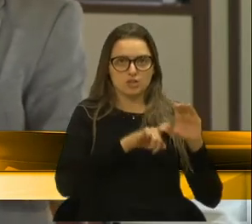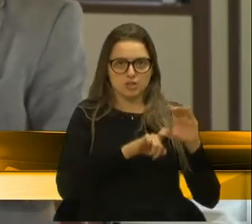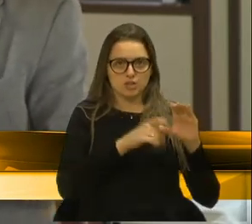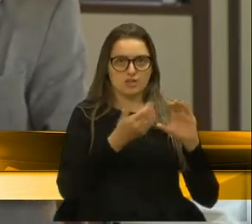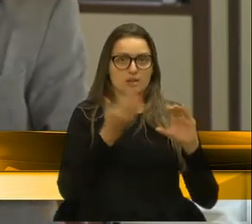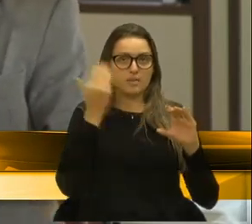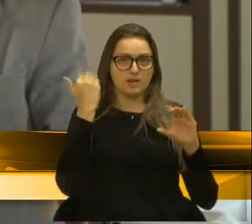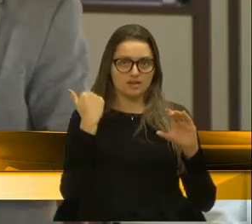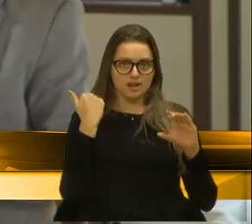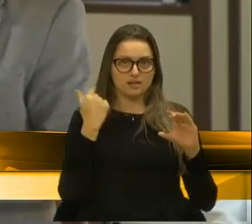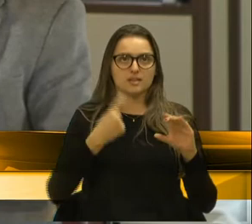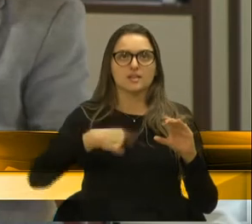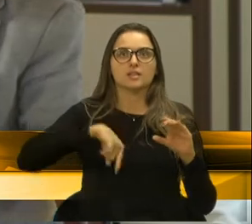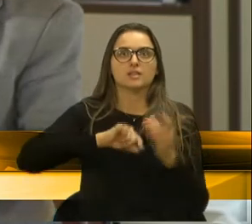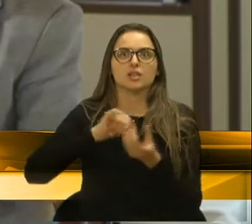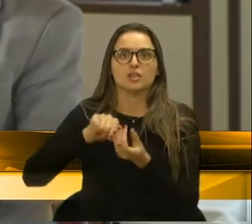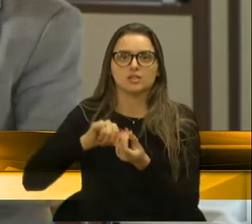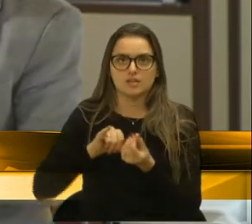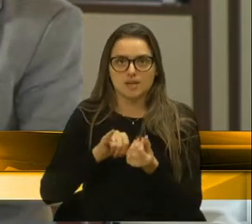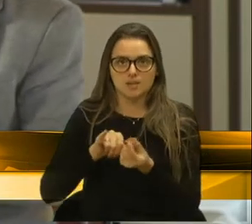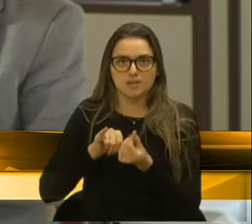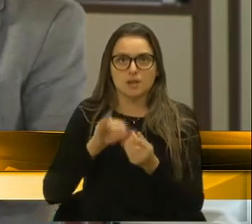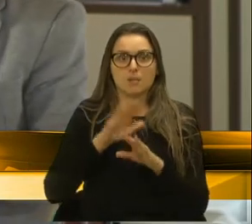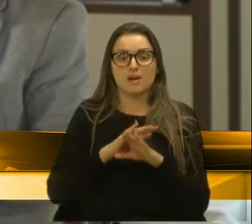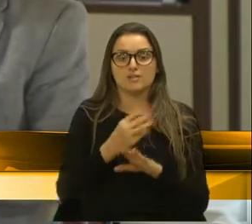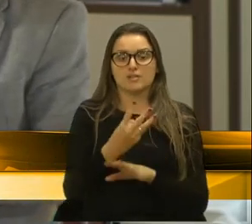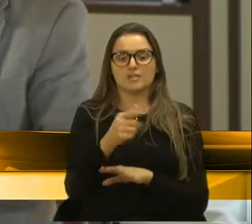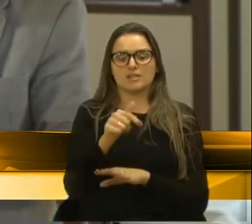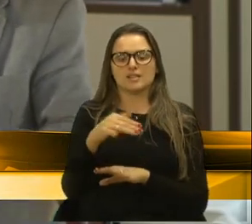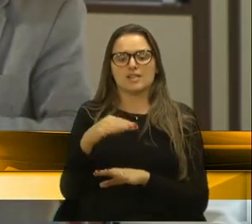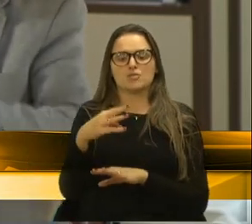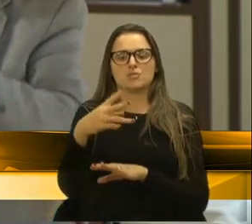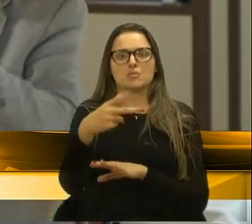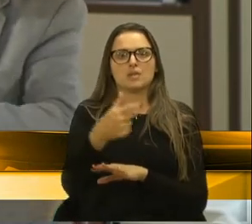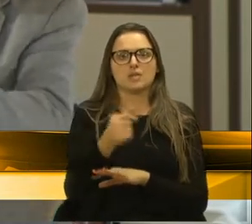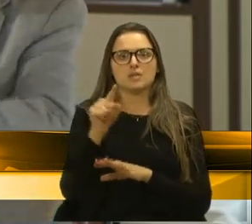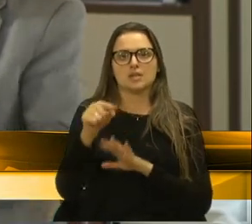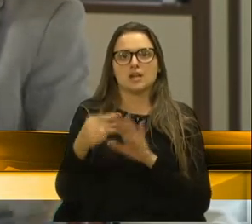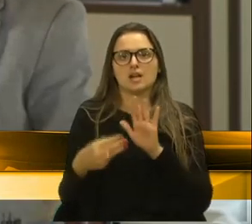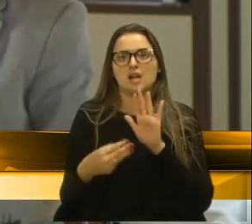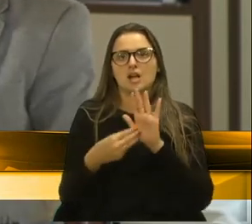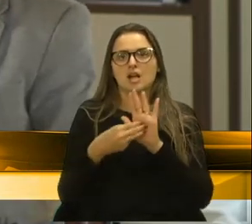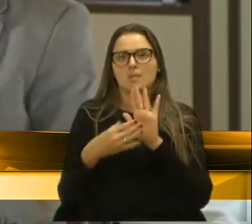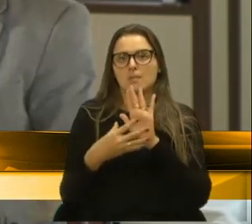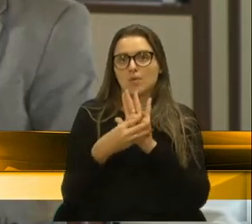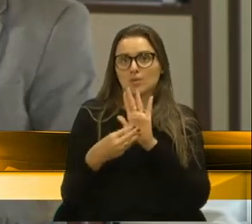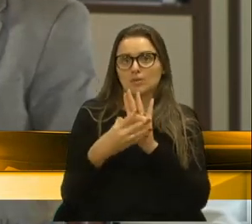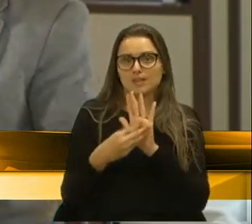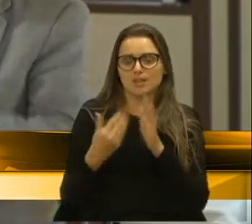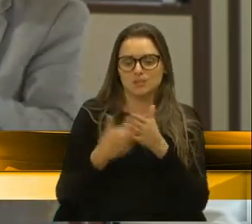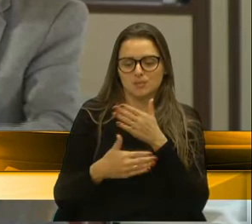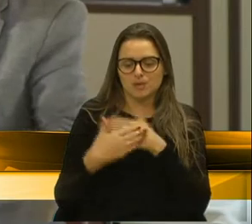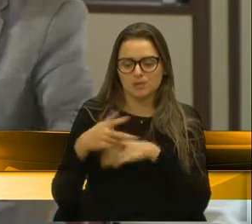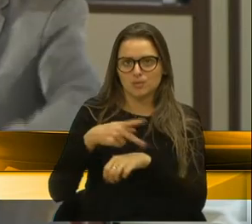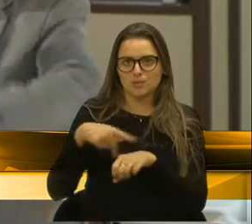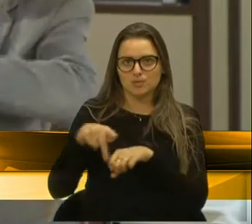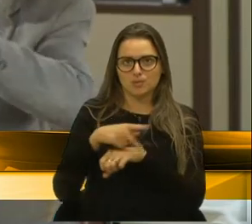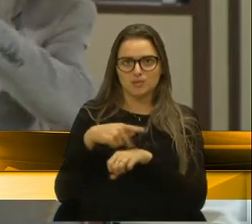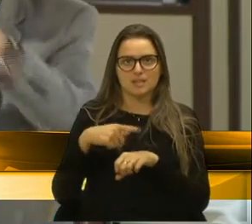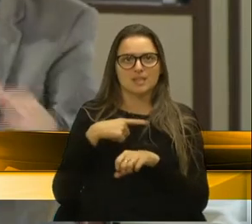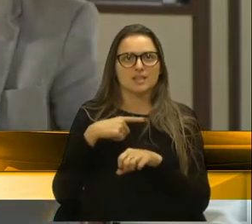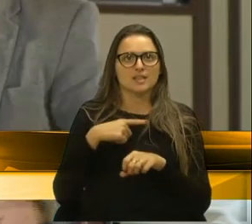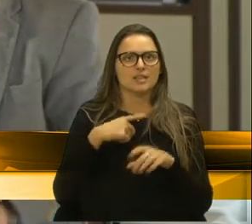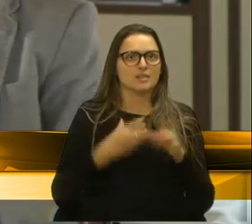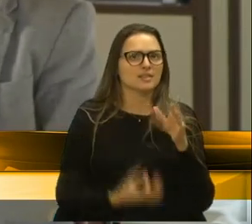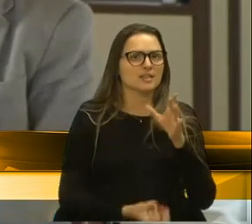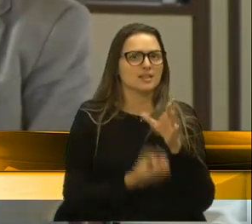capitalizamos ela em mais de 37 milhões, colocando ela como referência em limpeza pública no país. colocando contêineres, criando